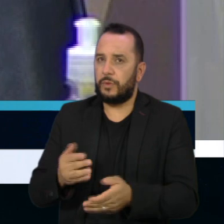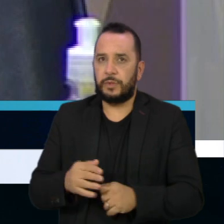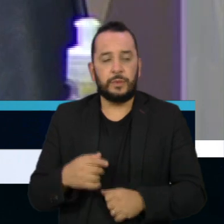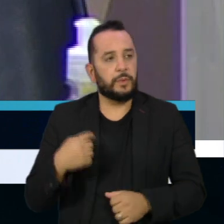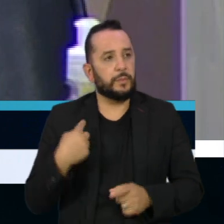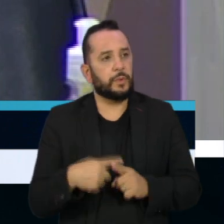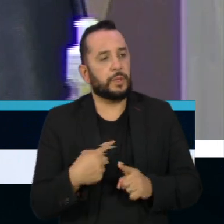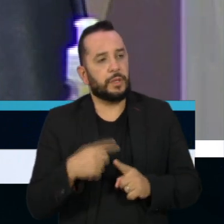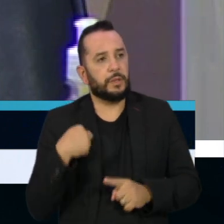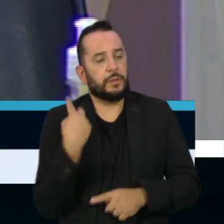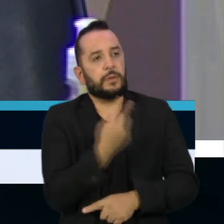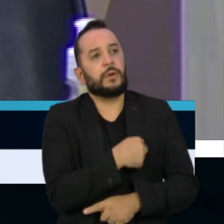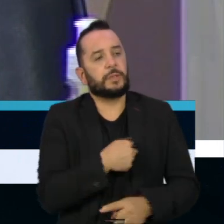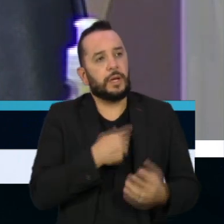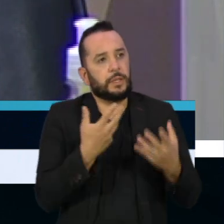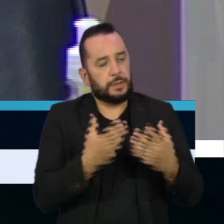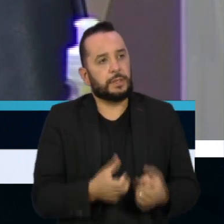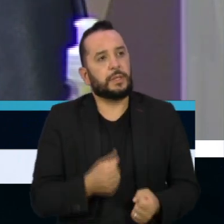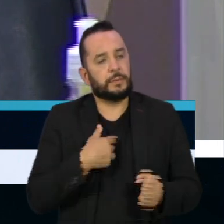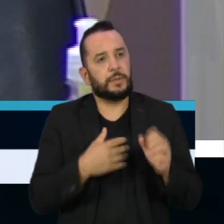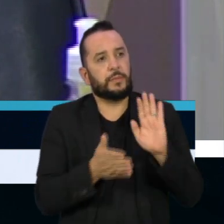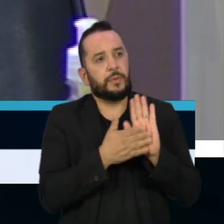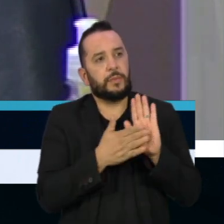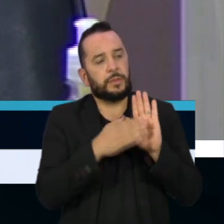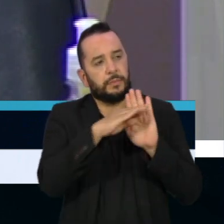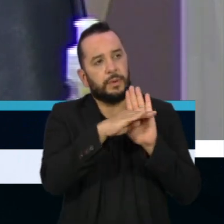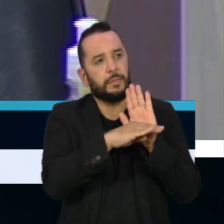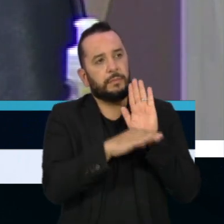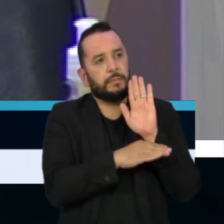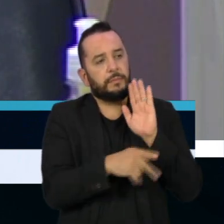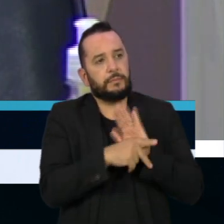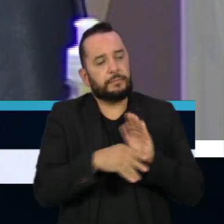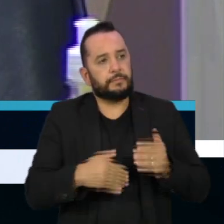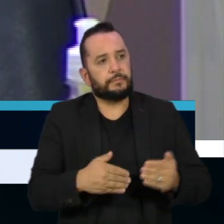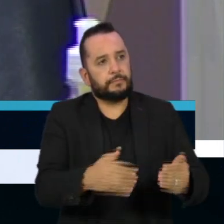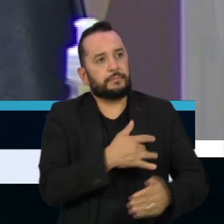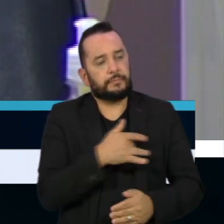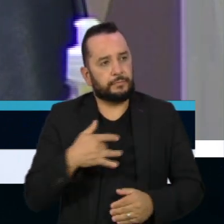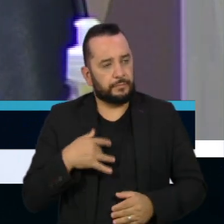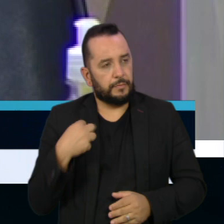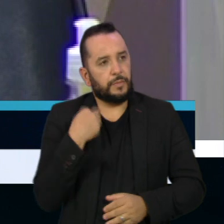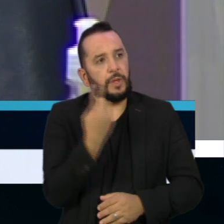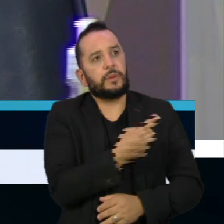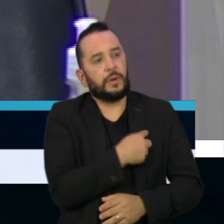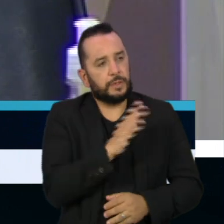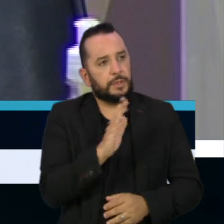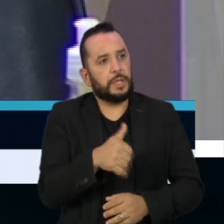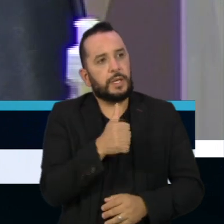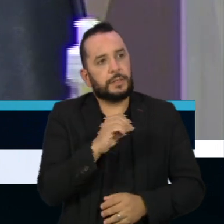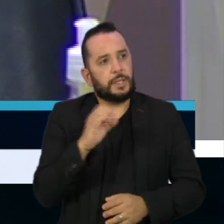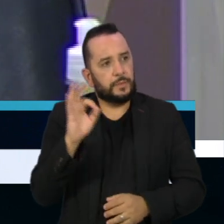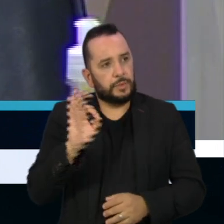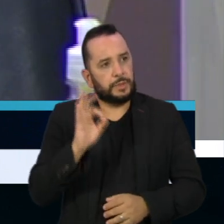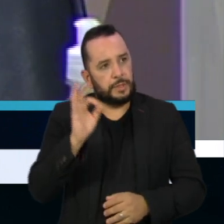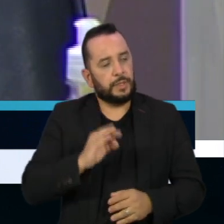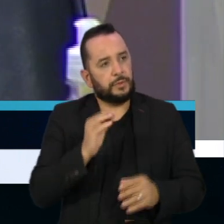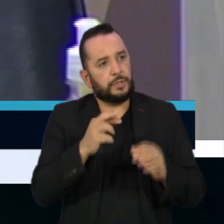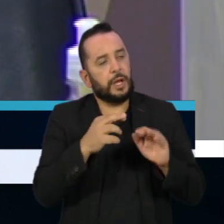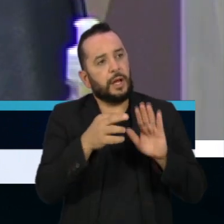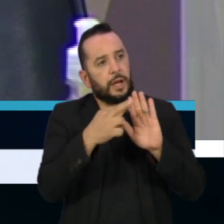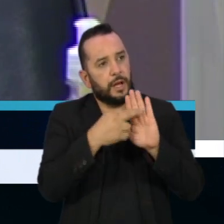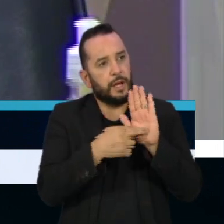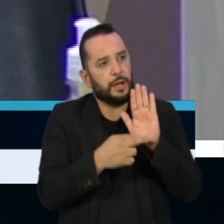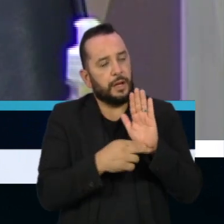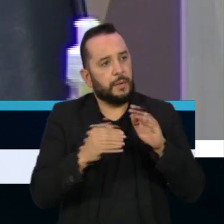aceitamos todas as condições que foram propostas pelo Ministério da Saúde. Nós atendemos a 100% da minuta padrão, que foi